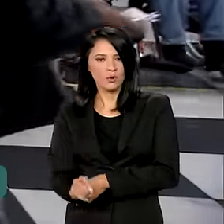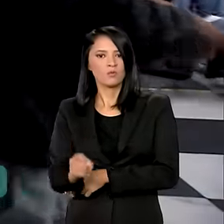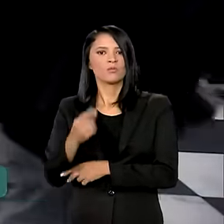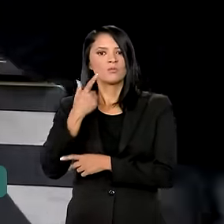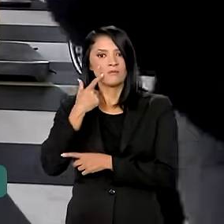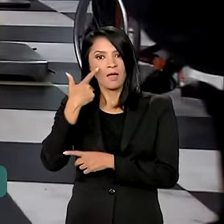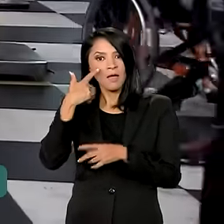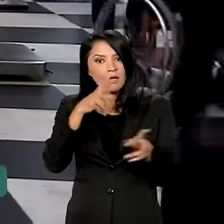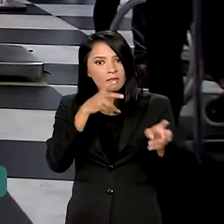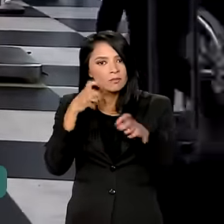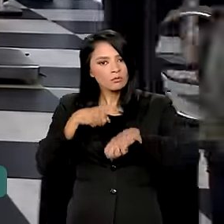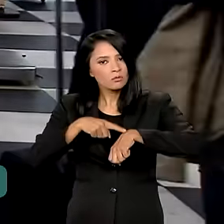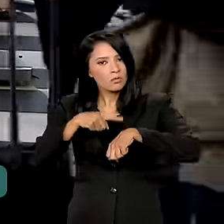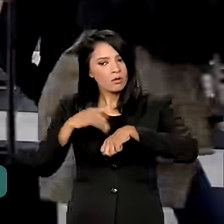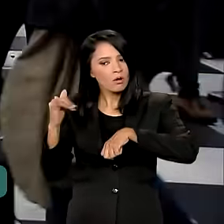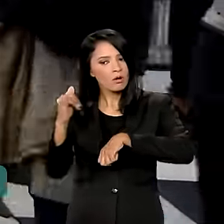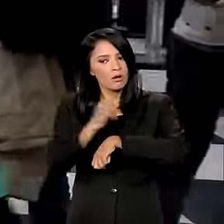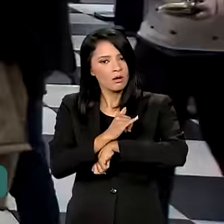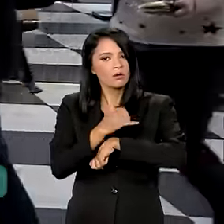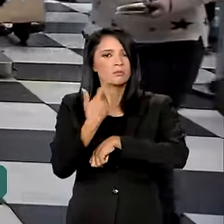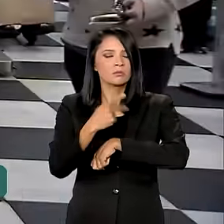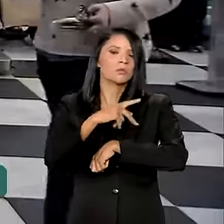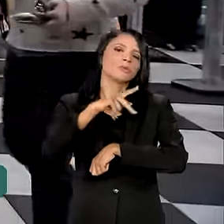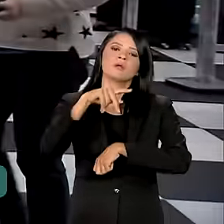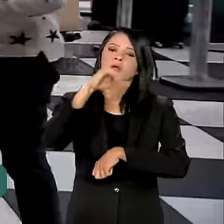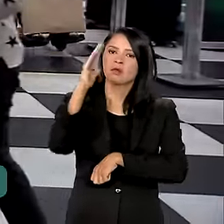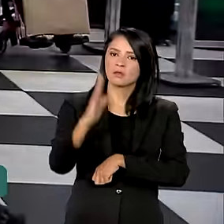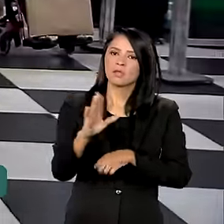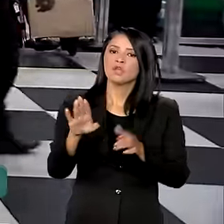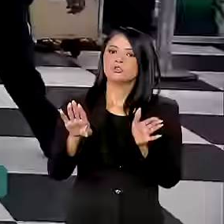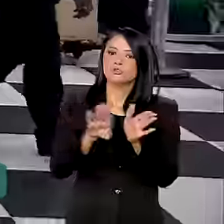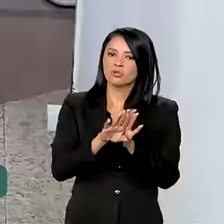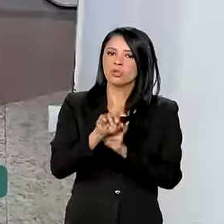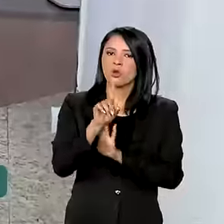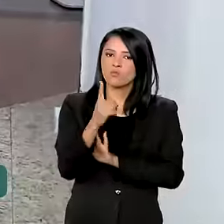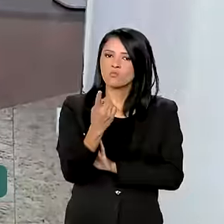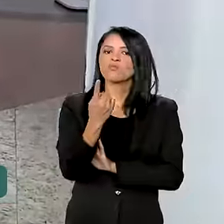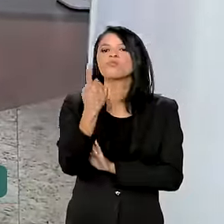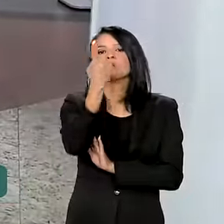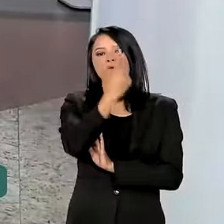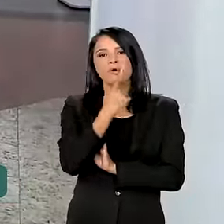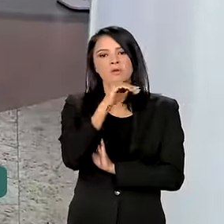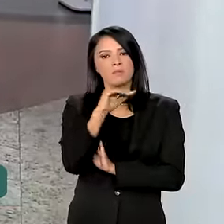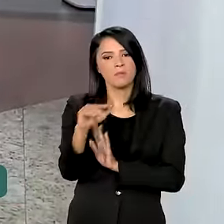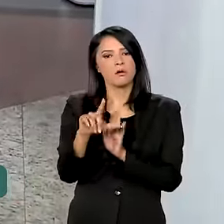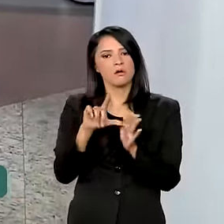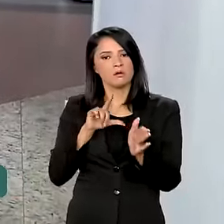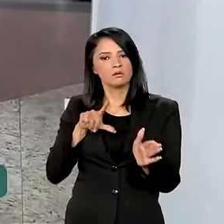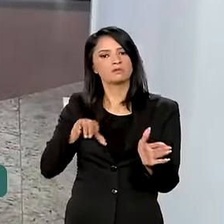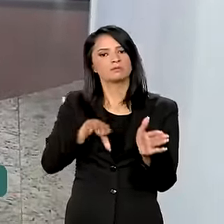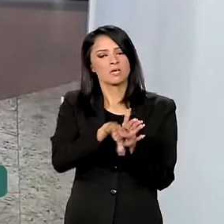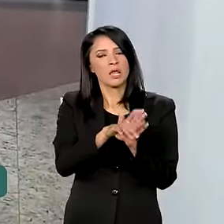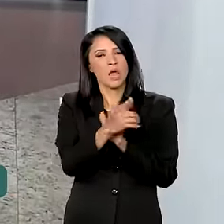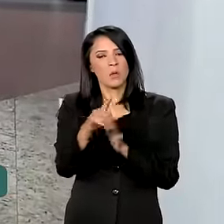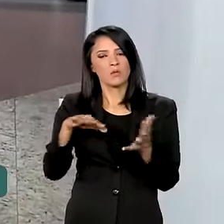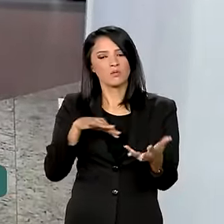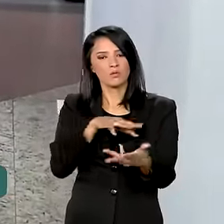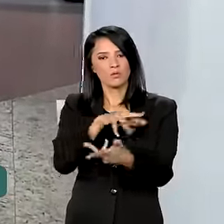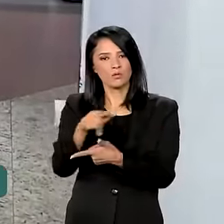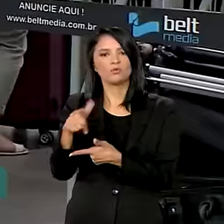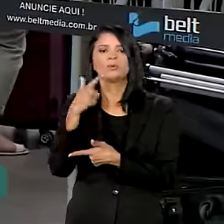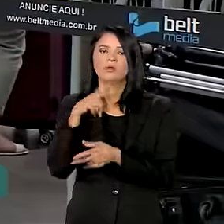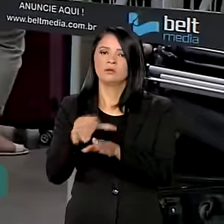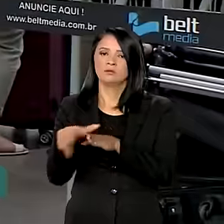horários dos voos. Para os voos nacionais, chegue com uma hora e meia de antecedência. Já para os internacionais,